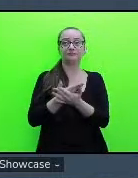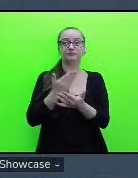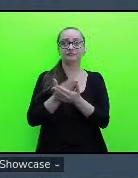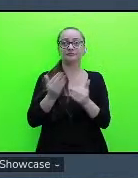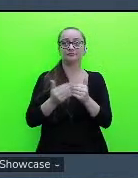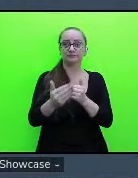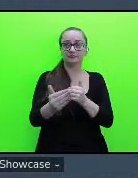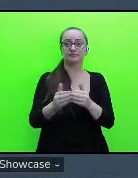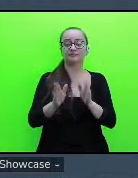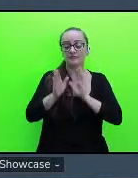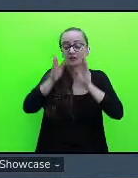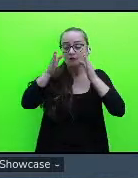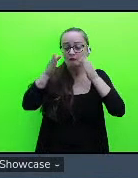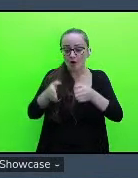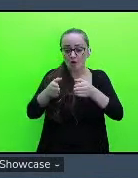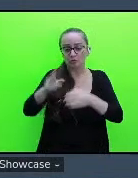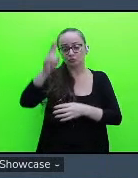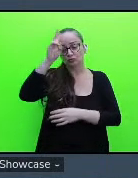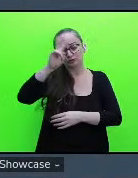enfoque histórico crítico